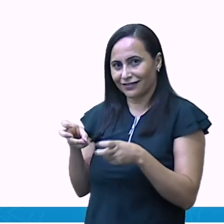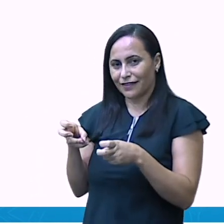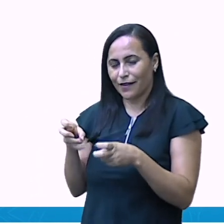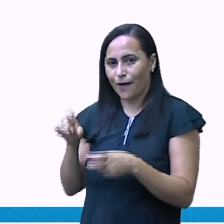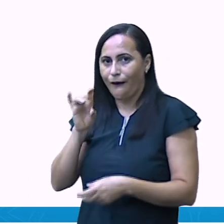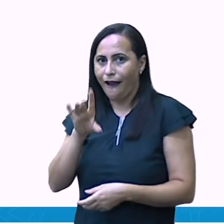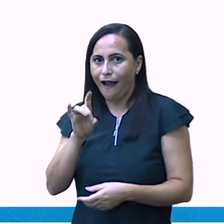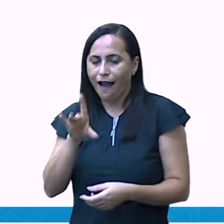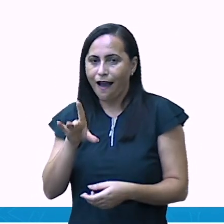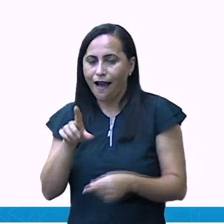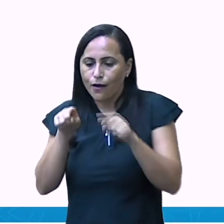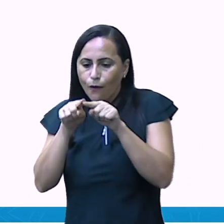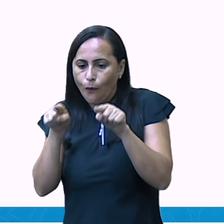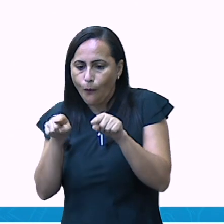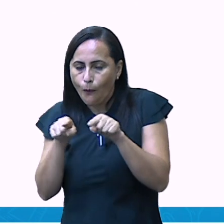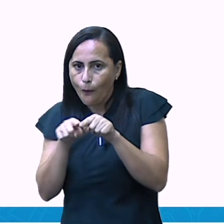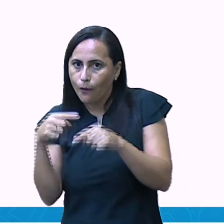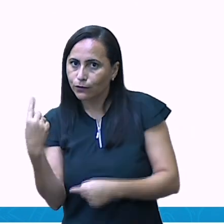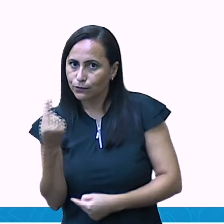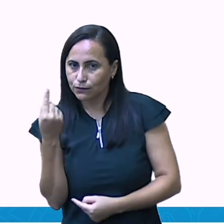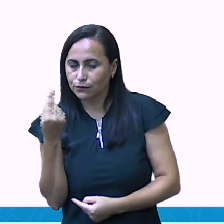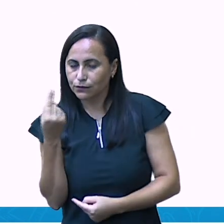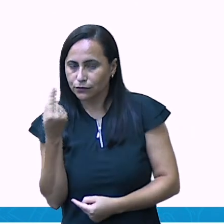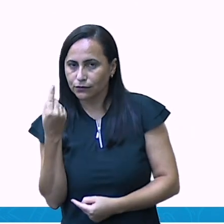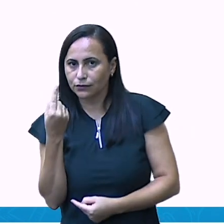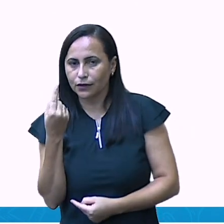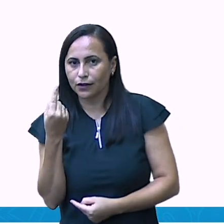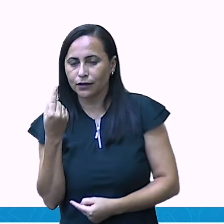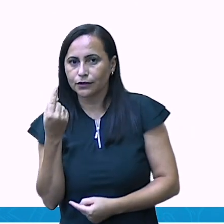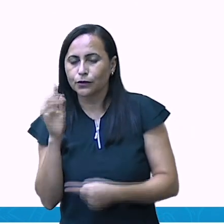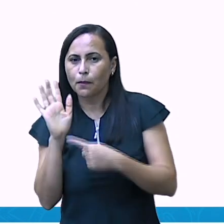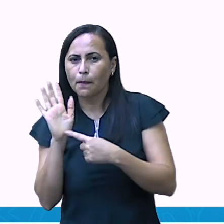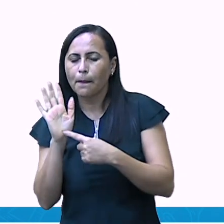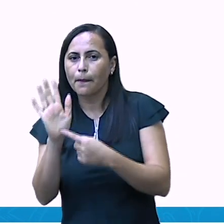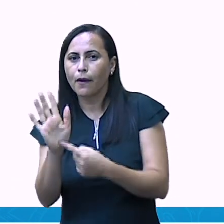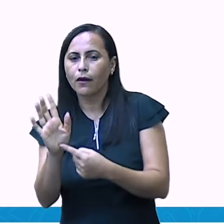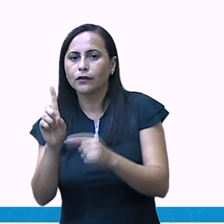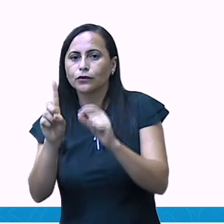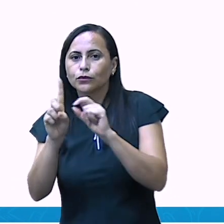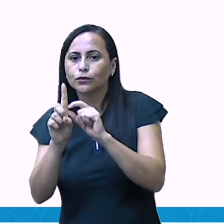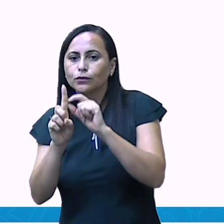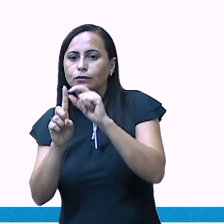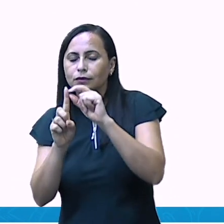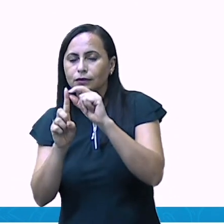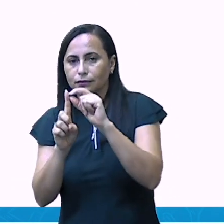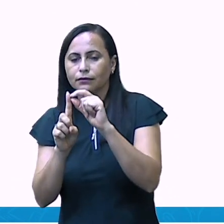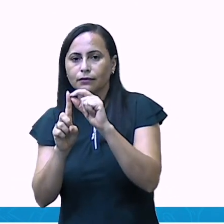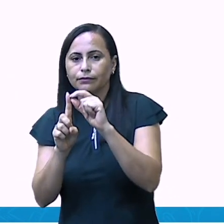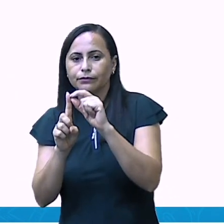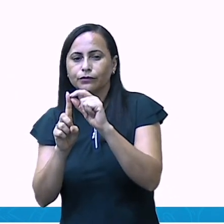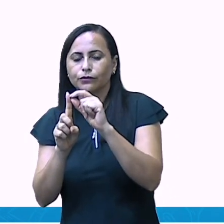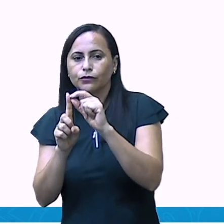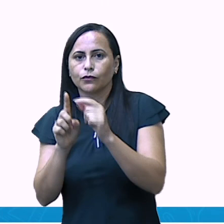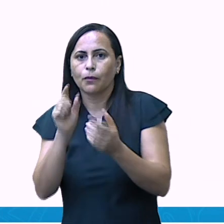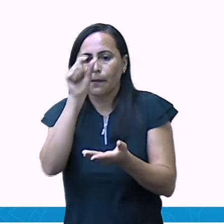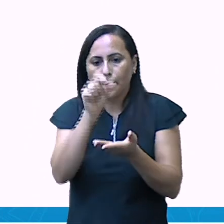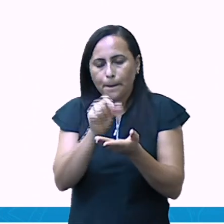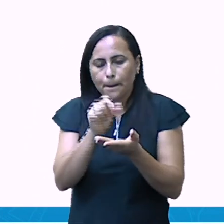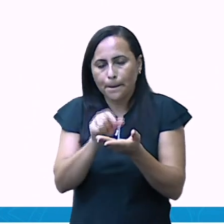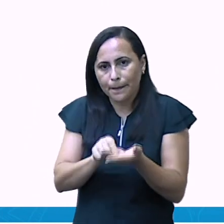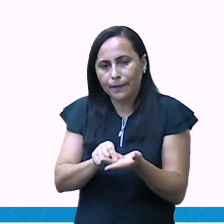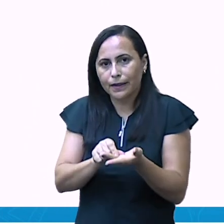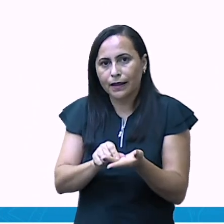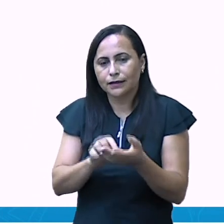Cada cubinho solto, observe, cada cubinho solto representa uma unidade. Cada